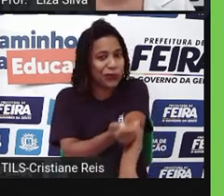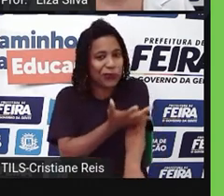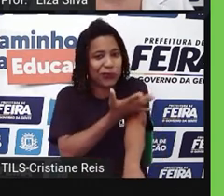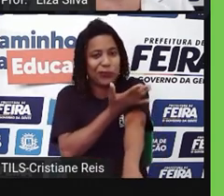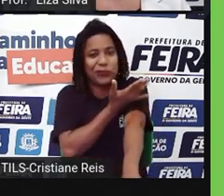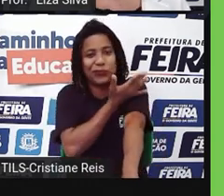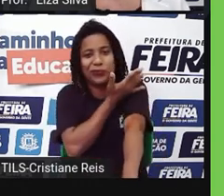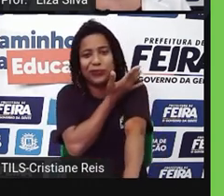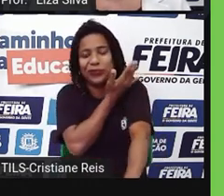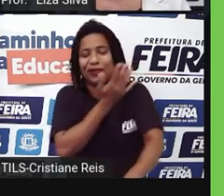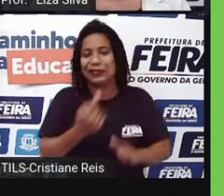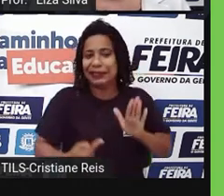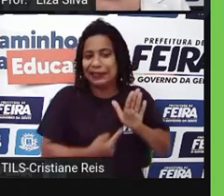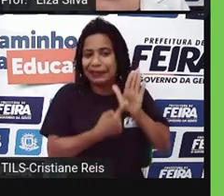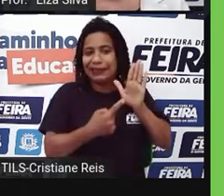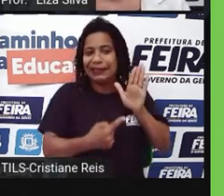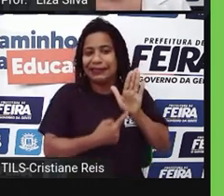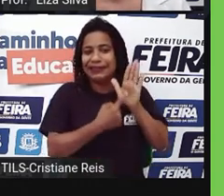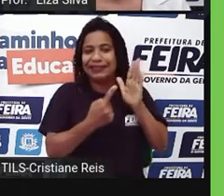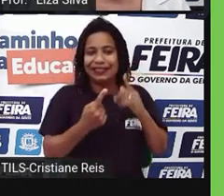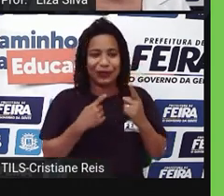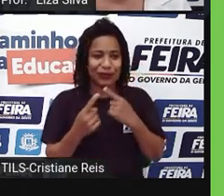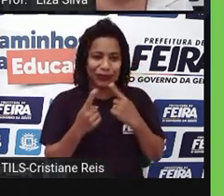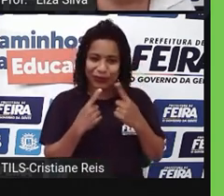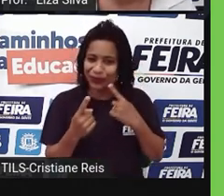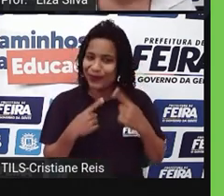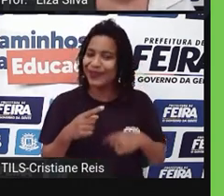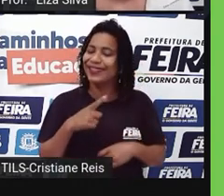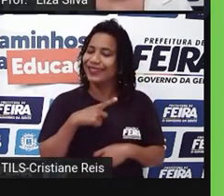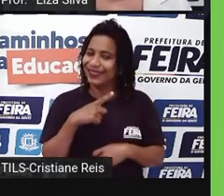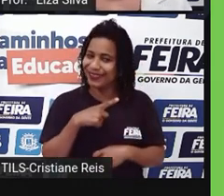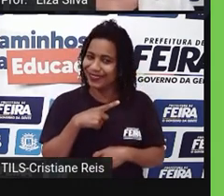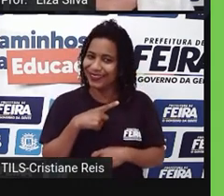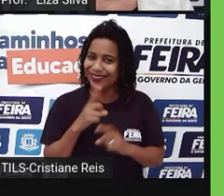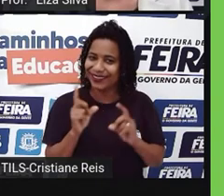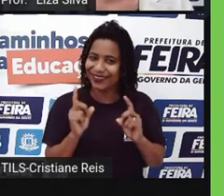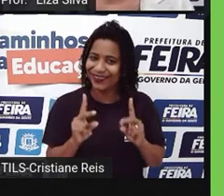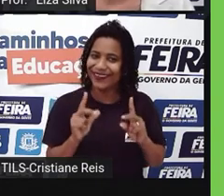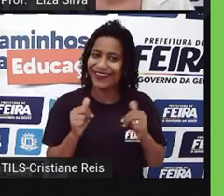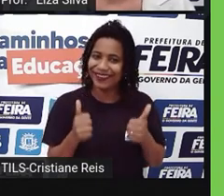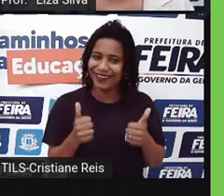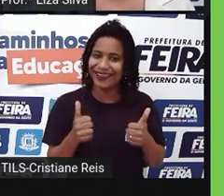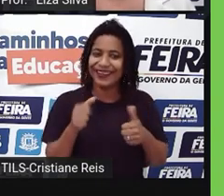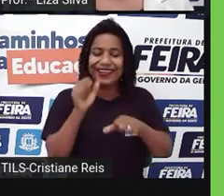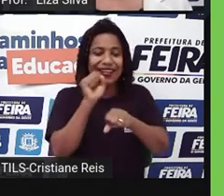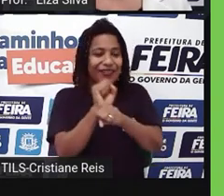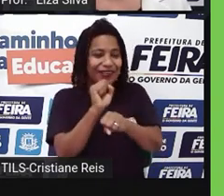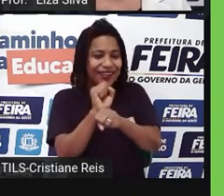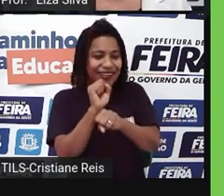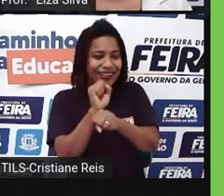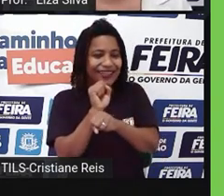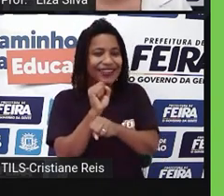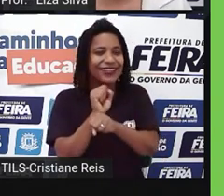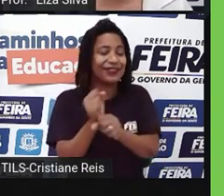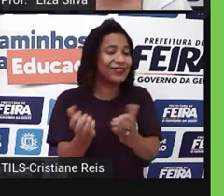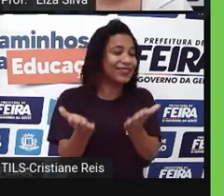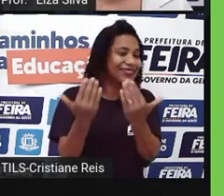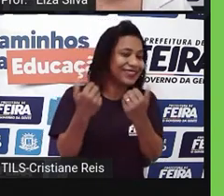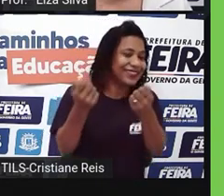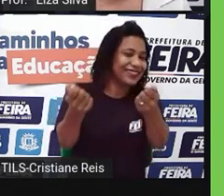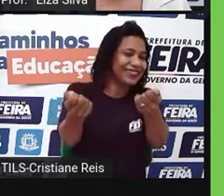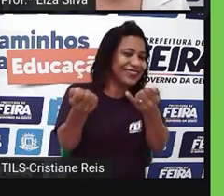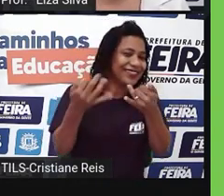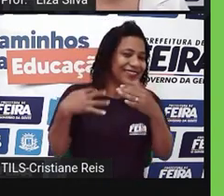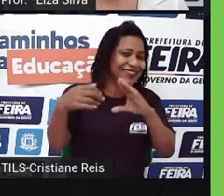vão surgindo durante a entrevista. Ok, students? E eu fico aqui esperando vocês compartilharem